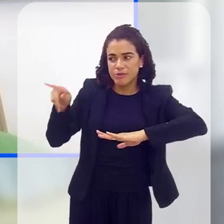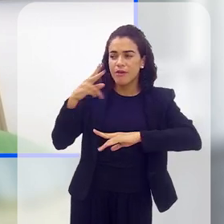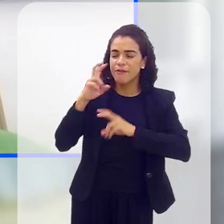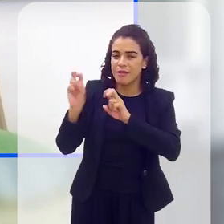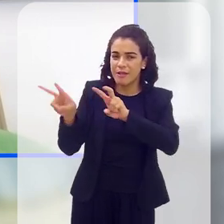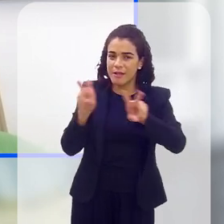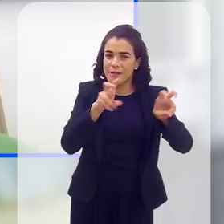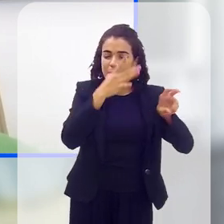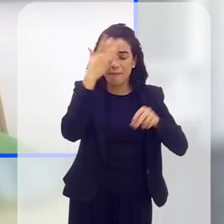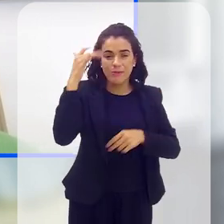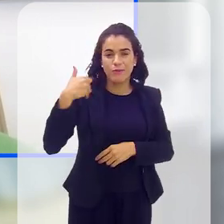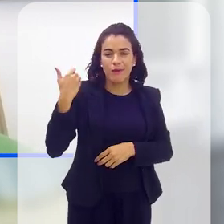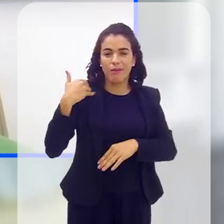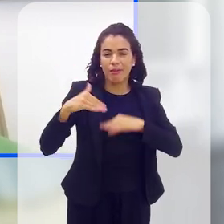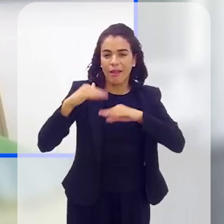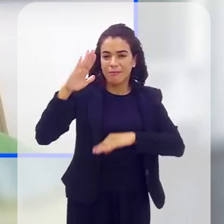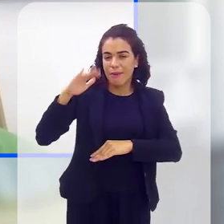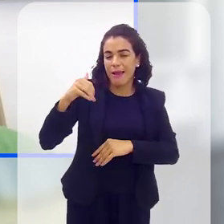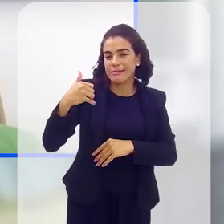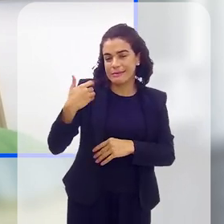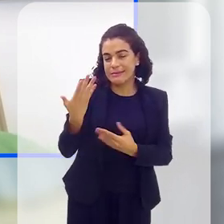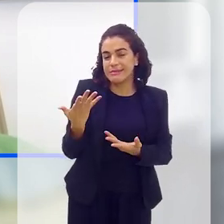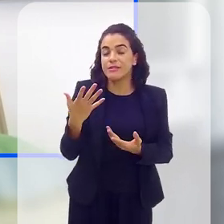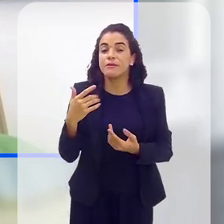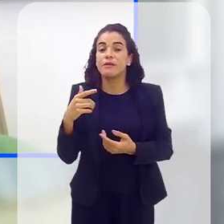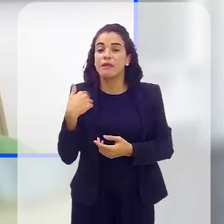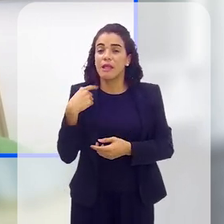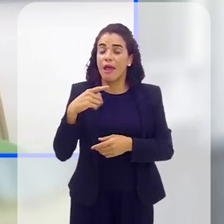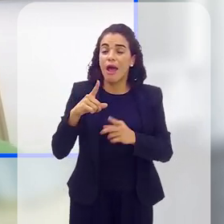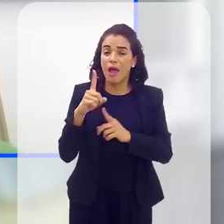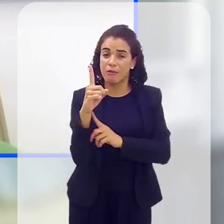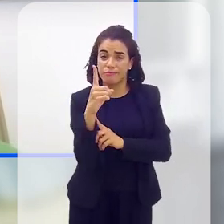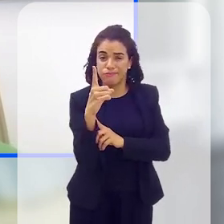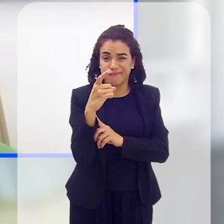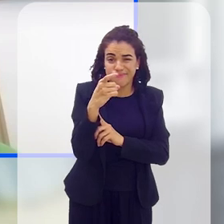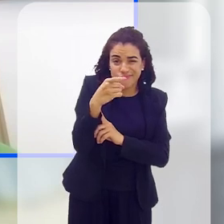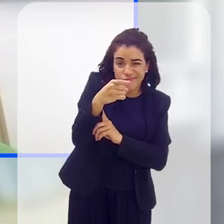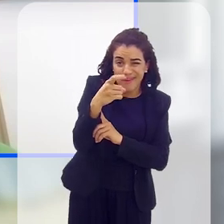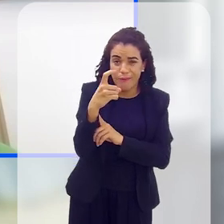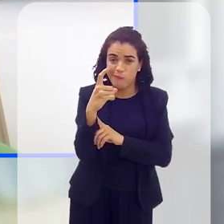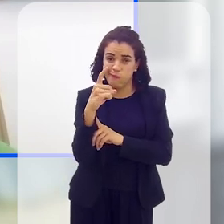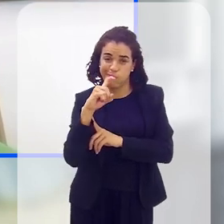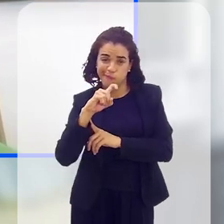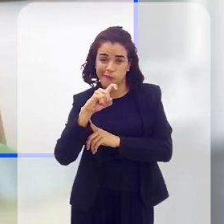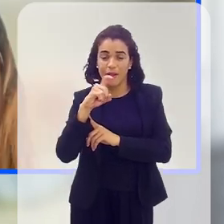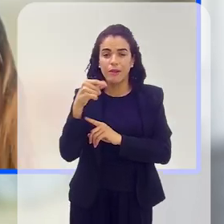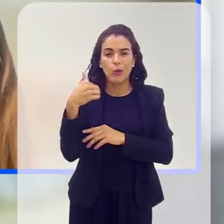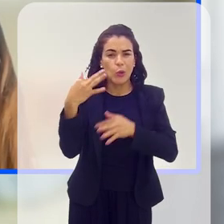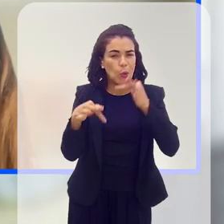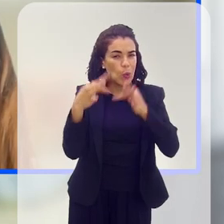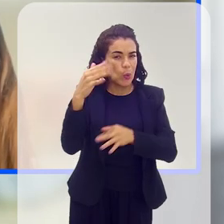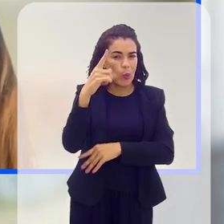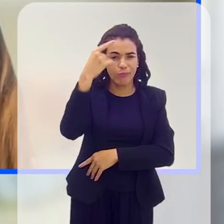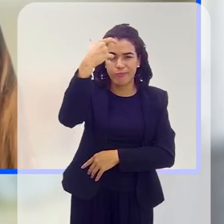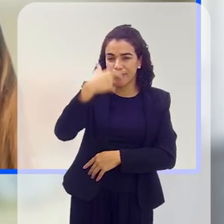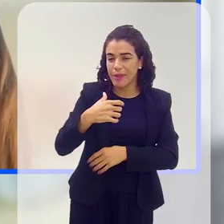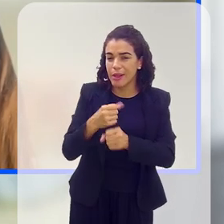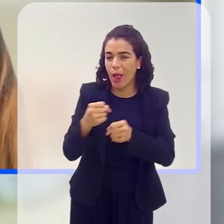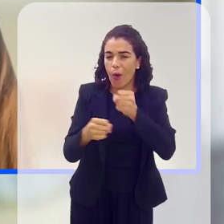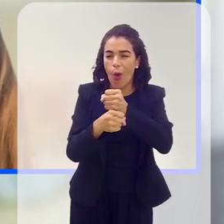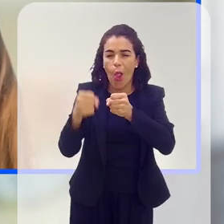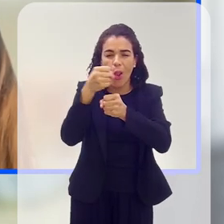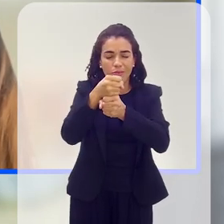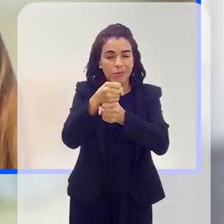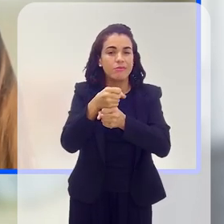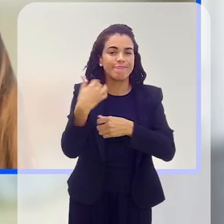mais velhas, questão do relatório da coluna, de impossibilitar mesmo a saída ali para trabalhar com essas dores, né, que é uma